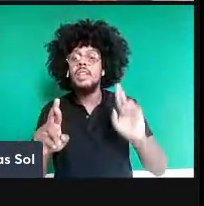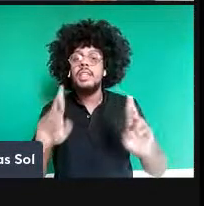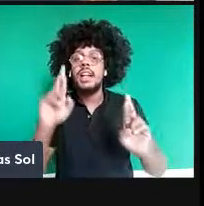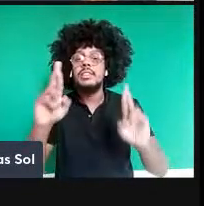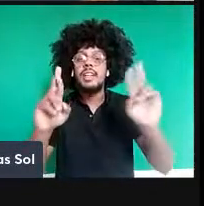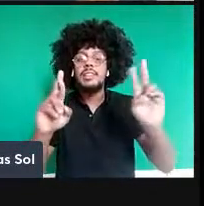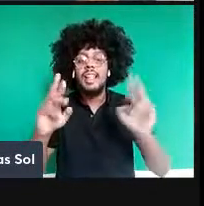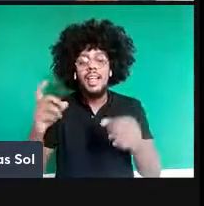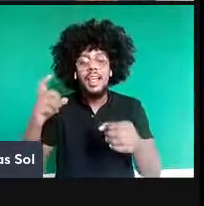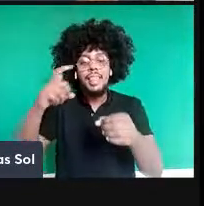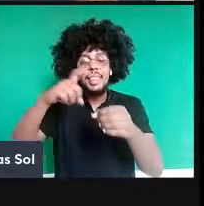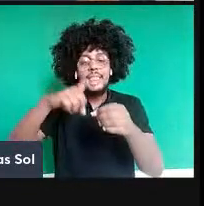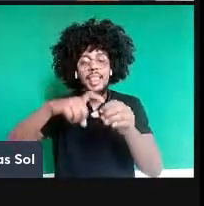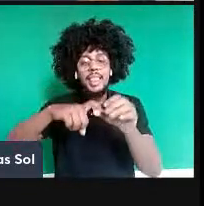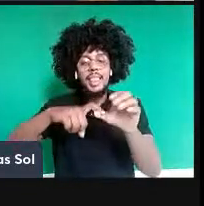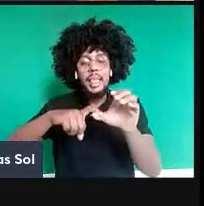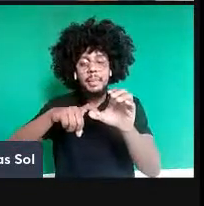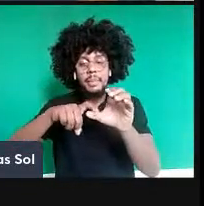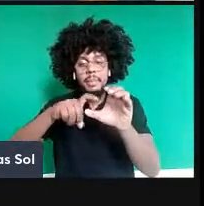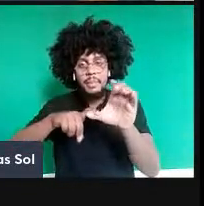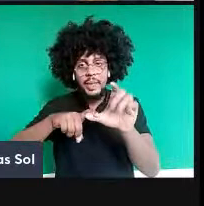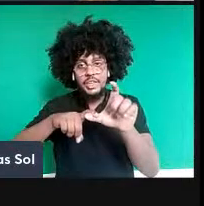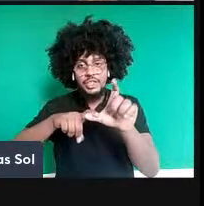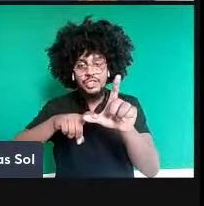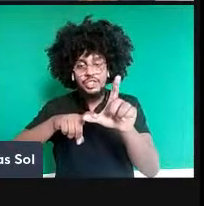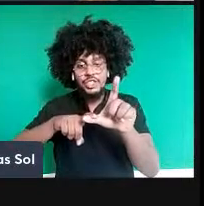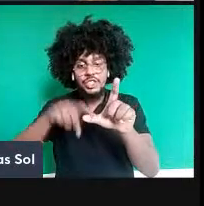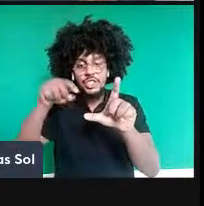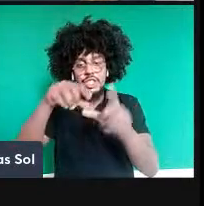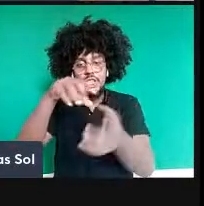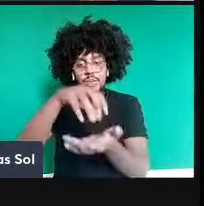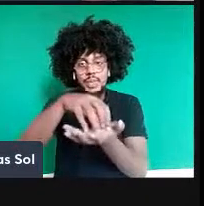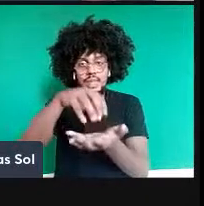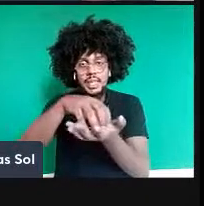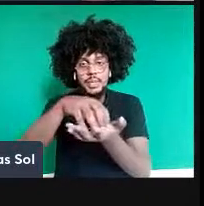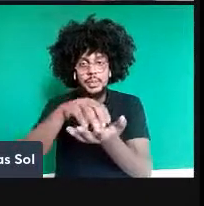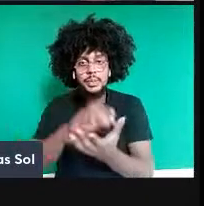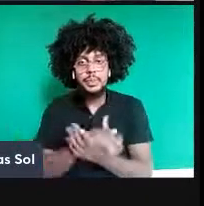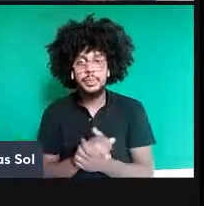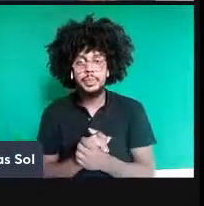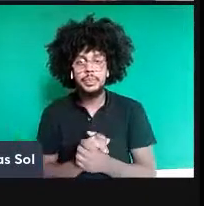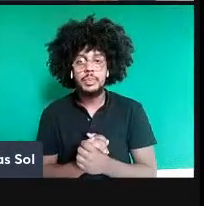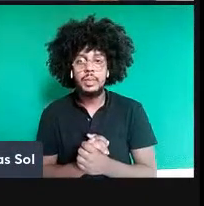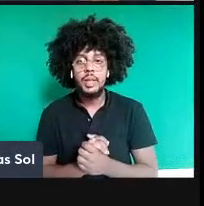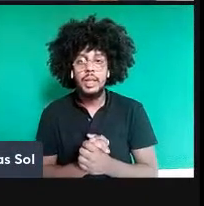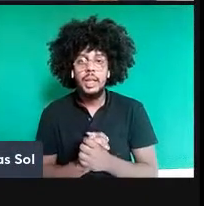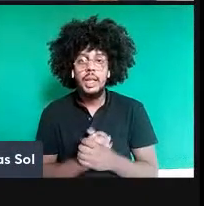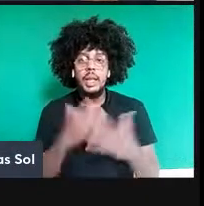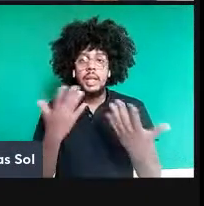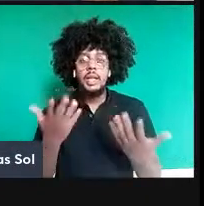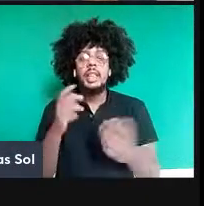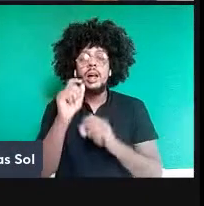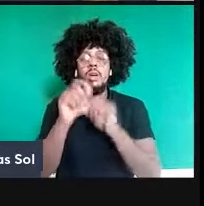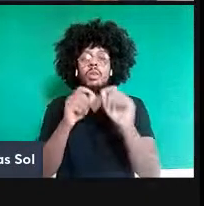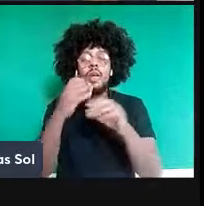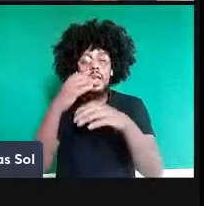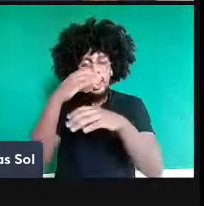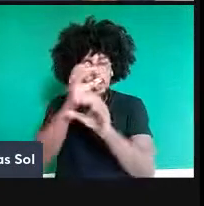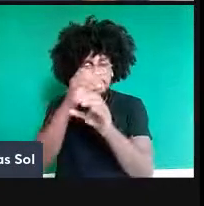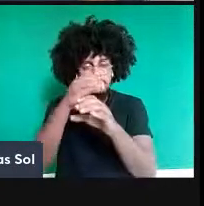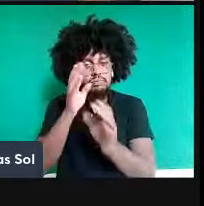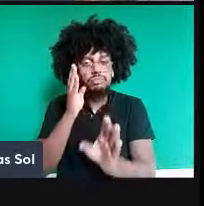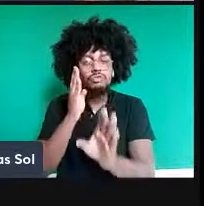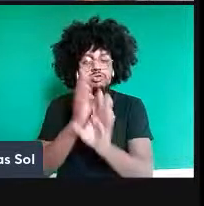razoável supor que o que a Alice observa no laboratório dela vá depender... Opa, peraí que eu